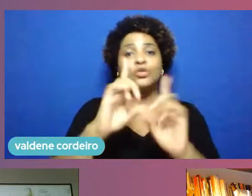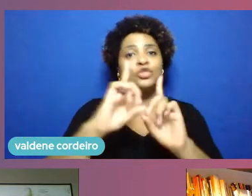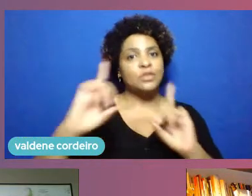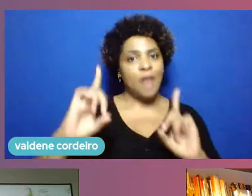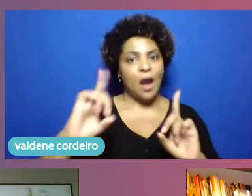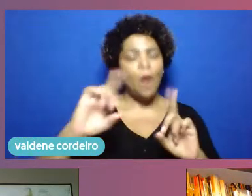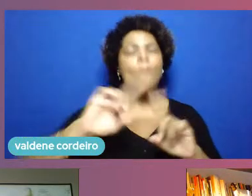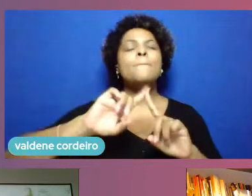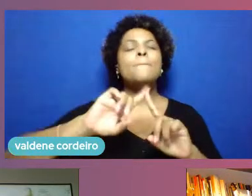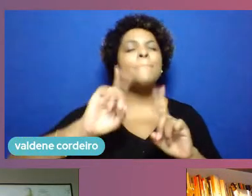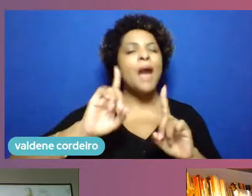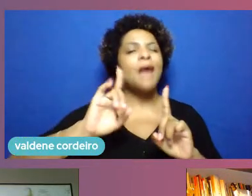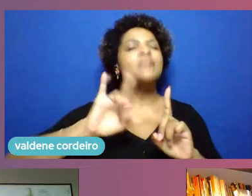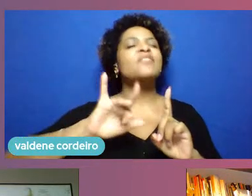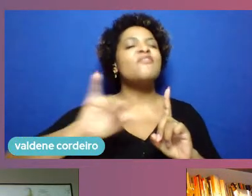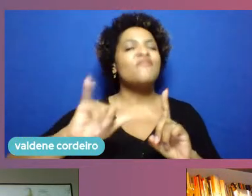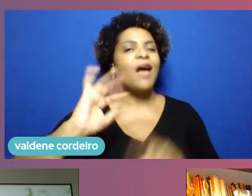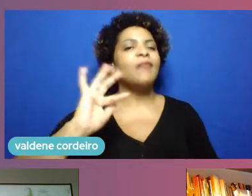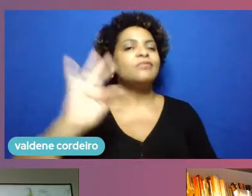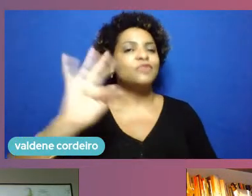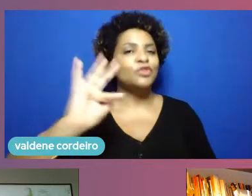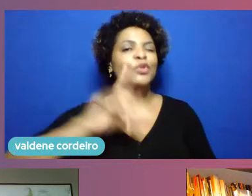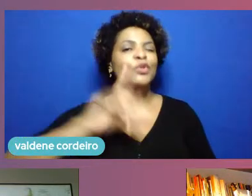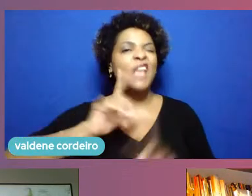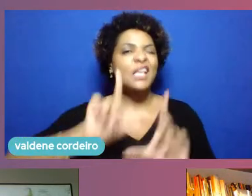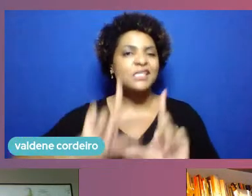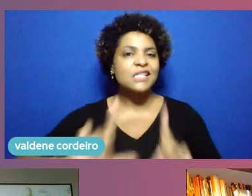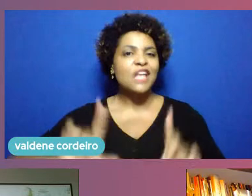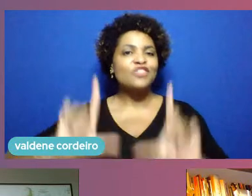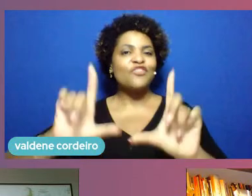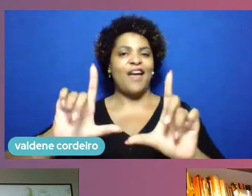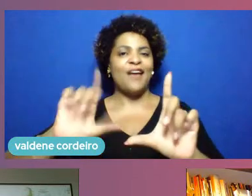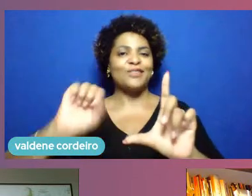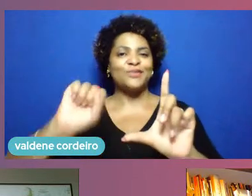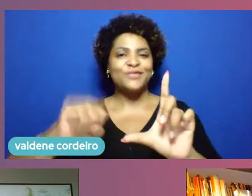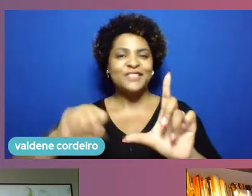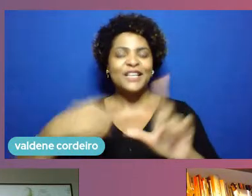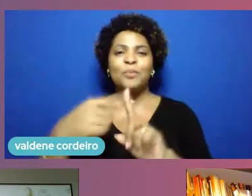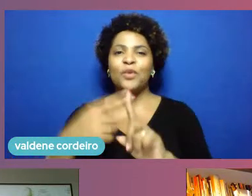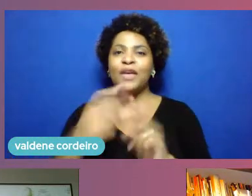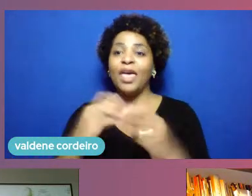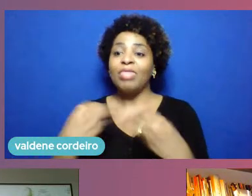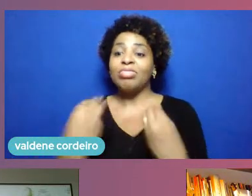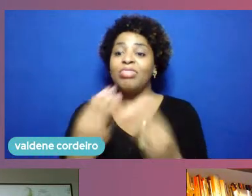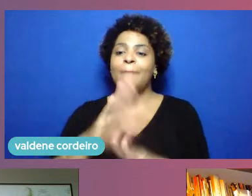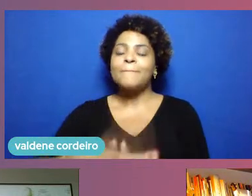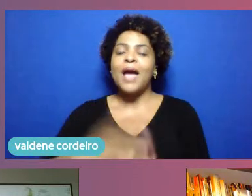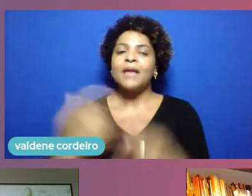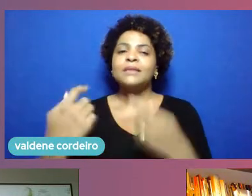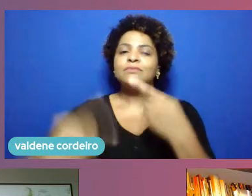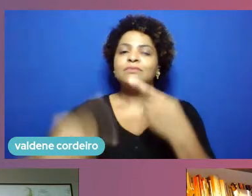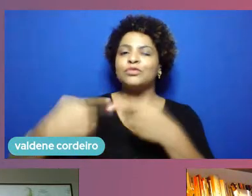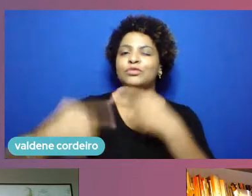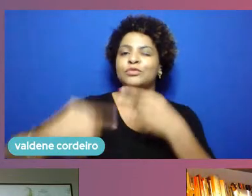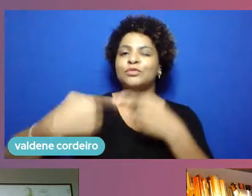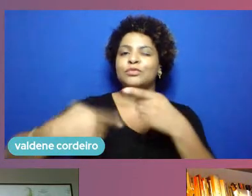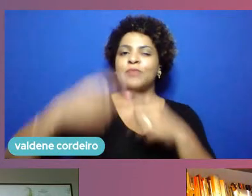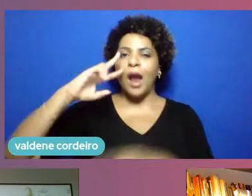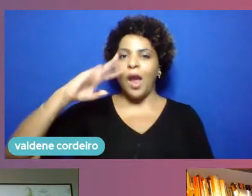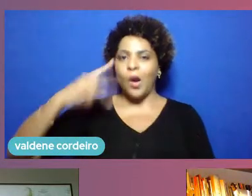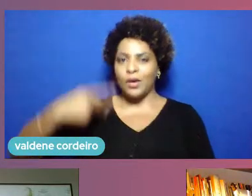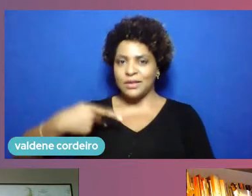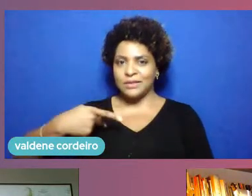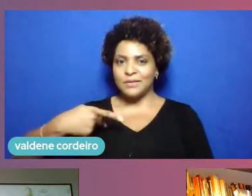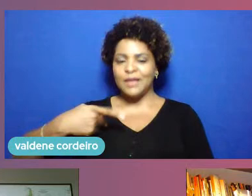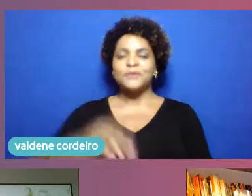mais incubadoras certificadas que isso já gera uma maior competitividade delas e reconhecimento também